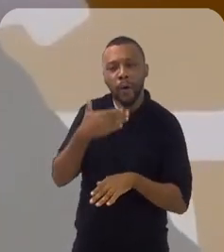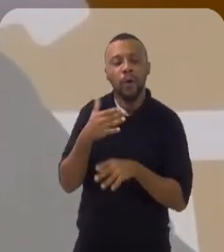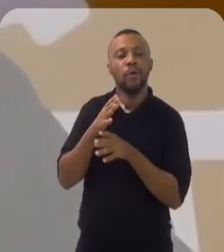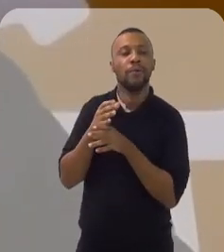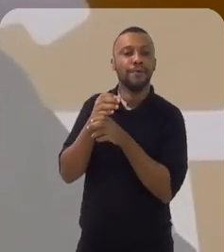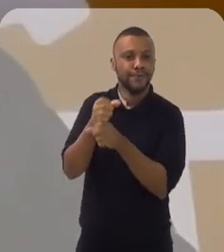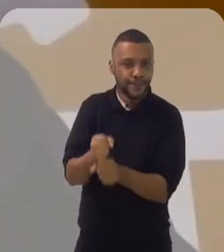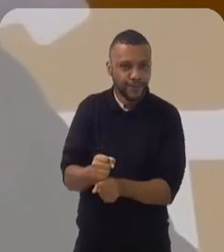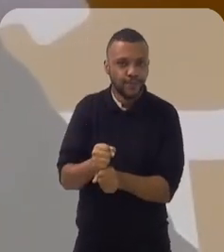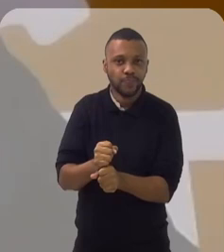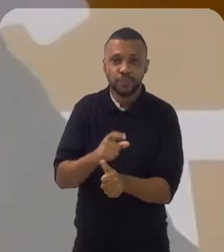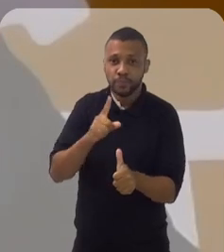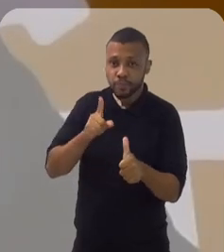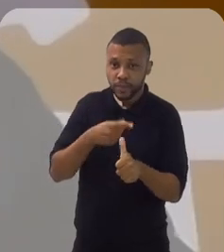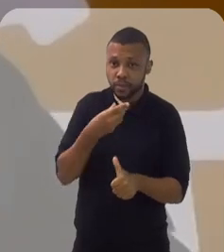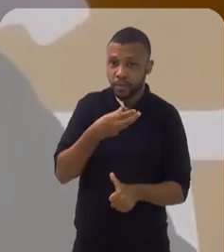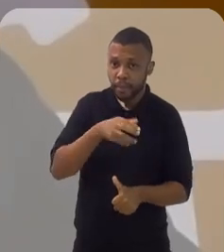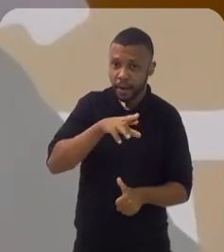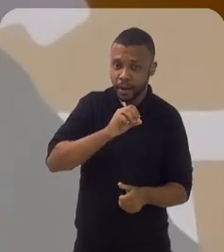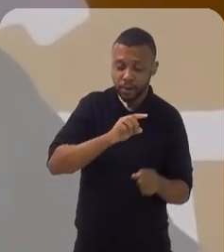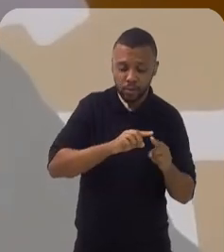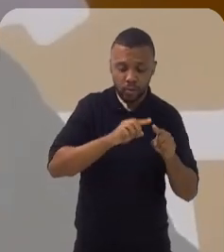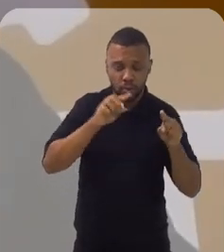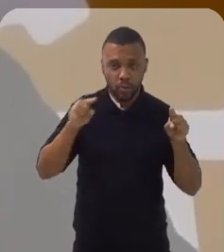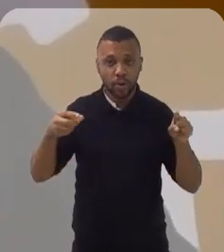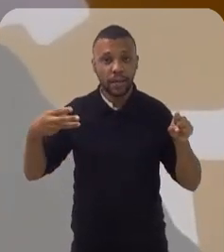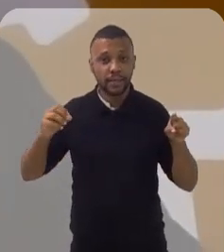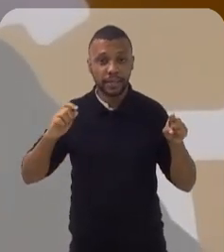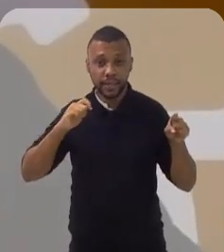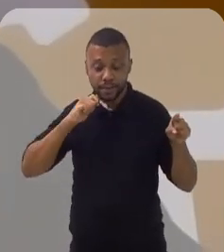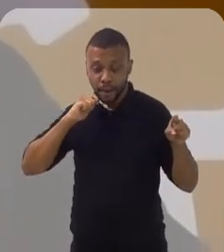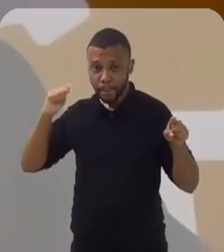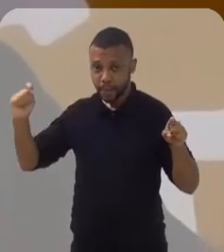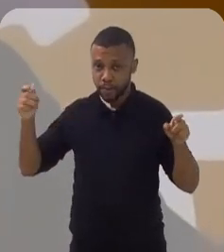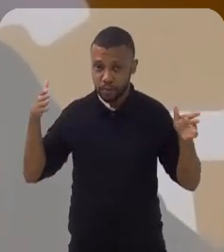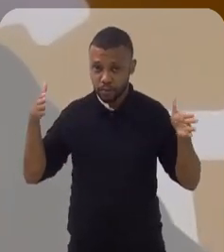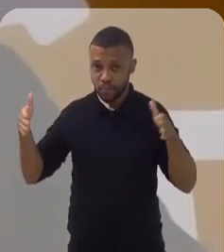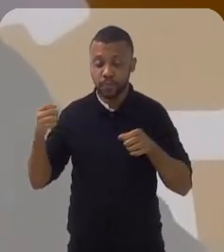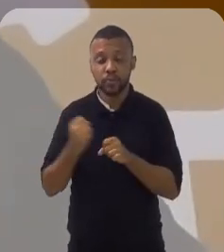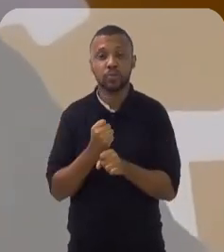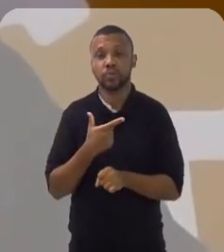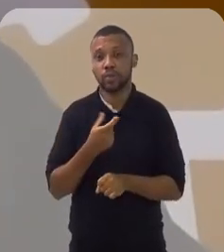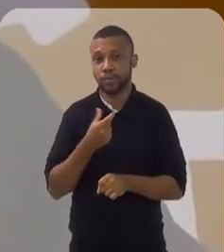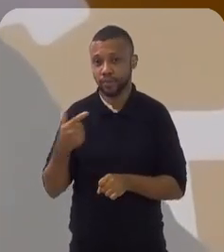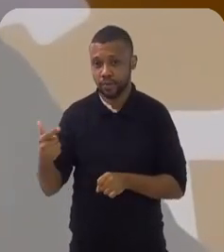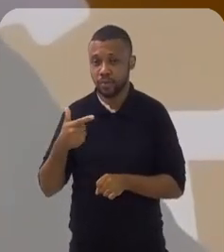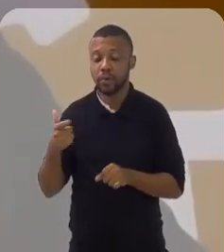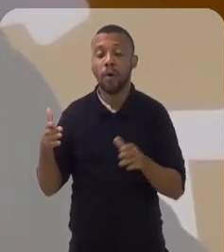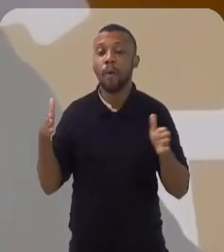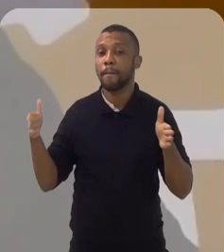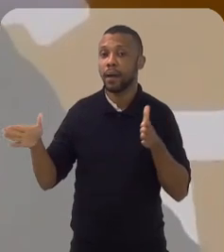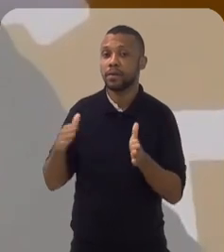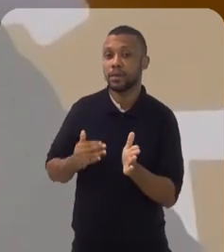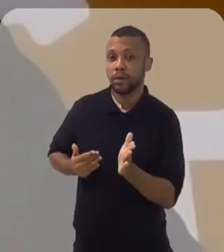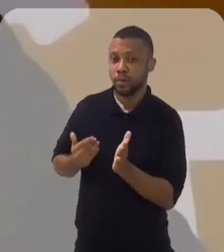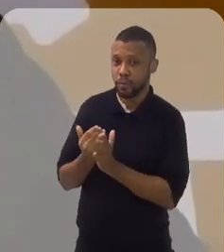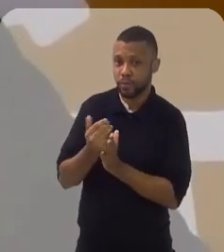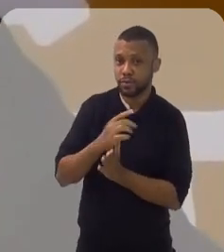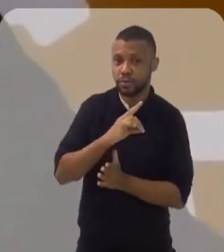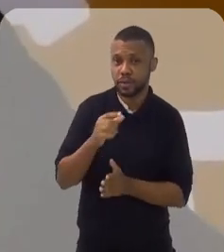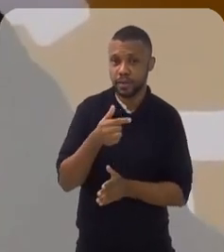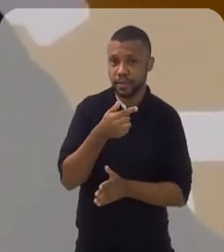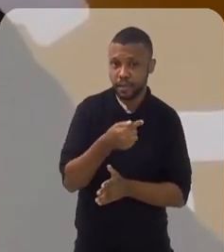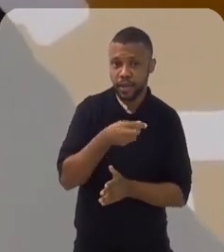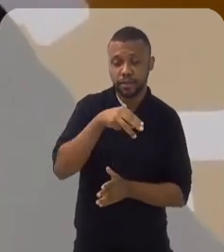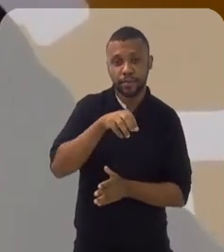prestar essa conta, de 1º de março a 30 de abril. Especificamente, no ano de 2022, o prazo de entrega começou no